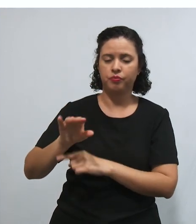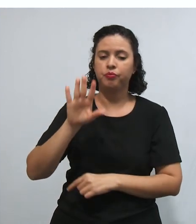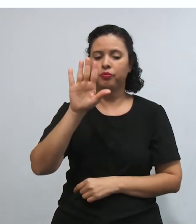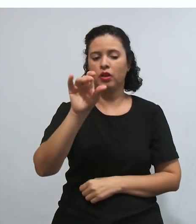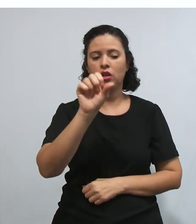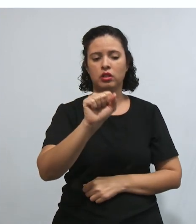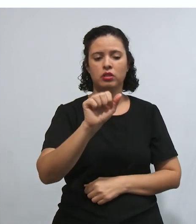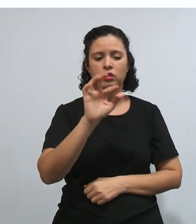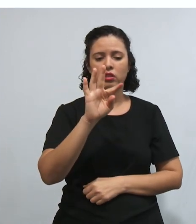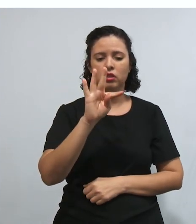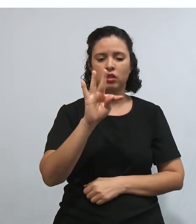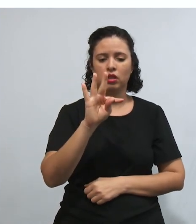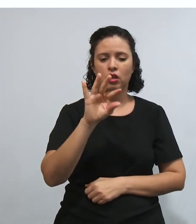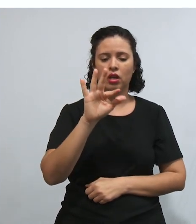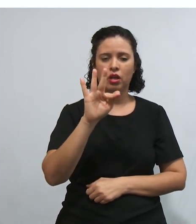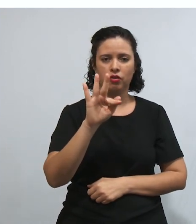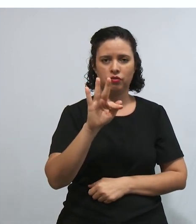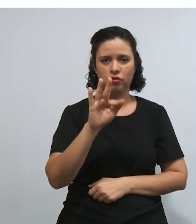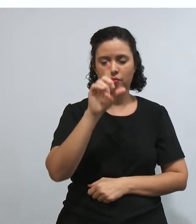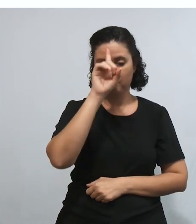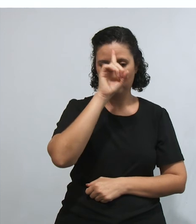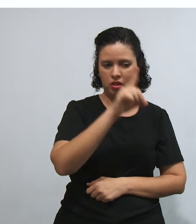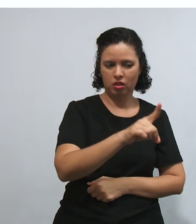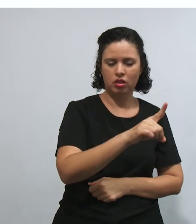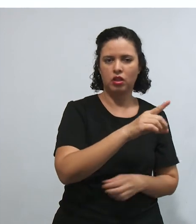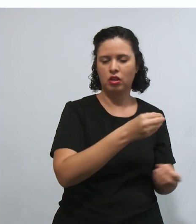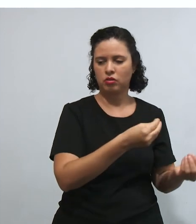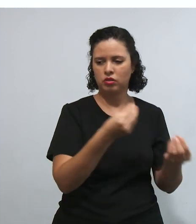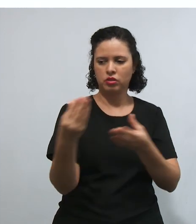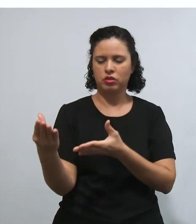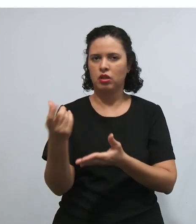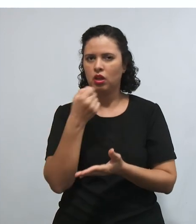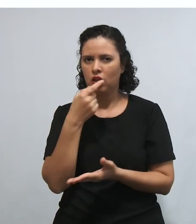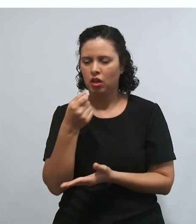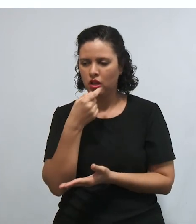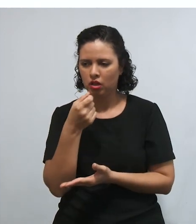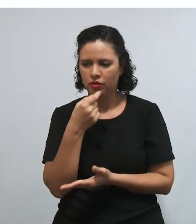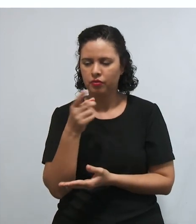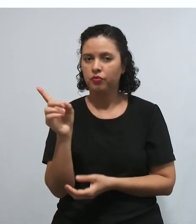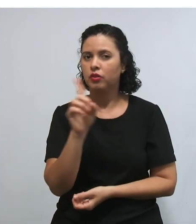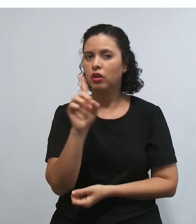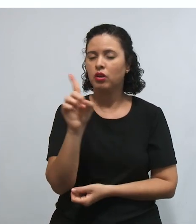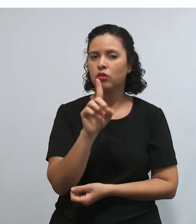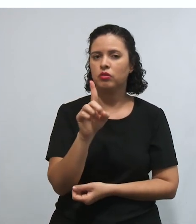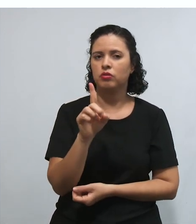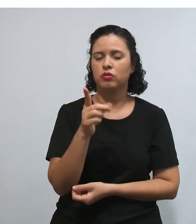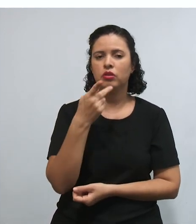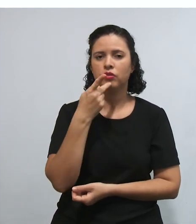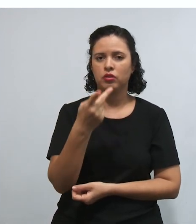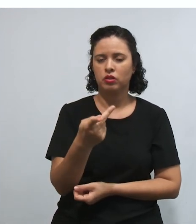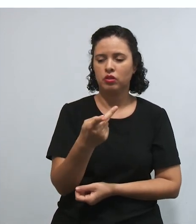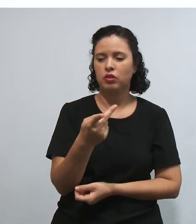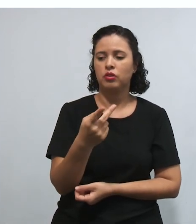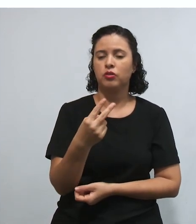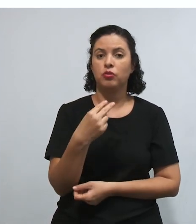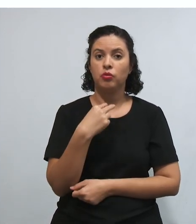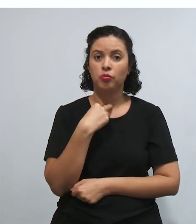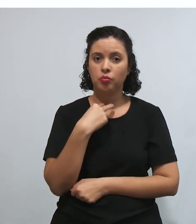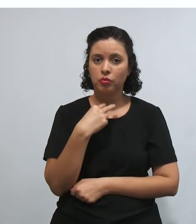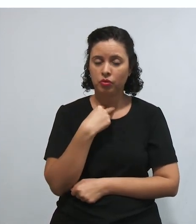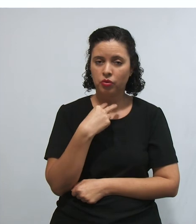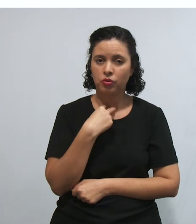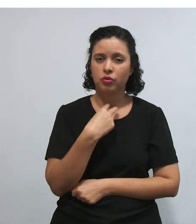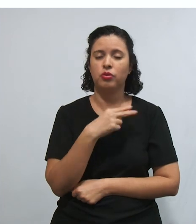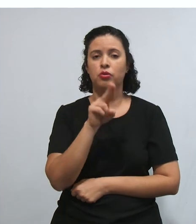ele dá as três doses do remédio para o cidadão que está solicitando, não. Ele está falando que ele não pode vulgarizar esse